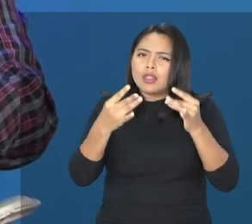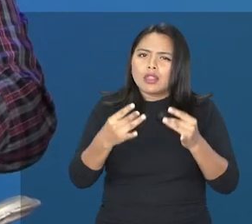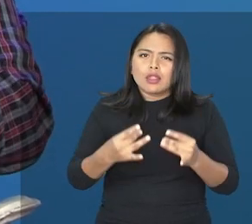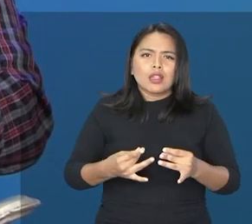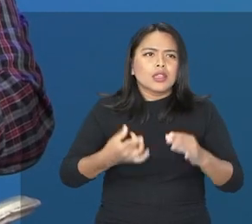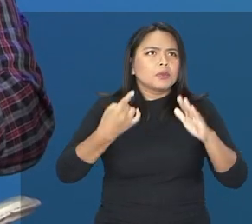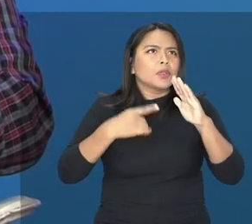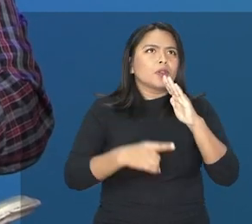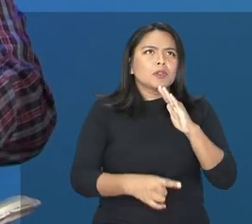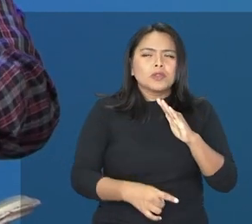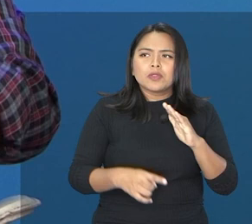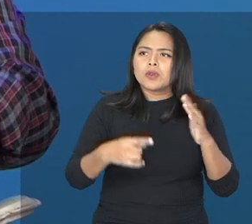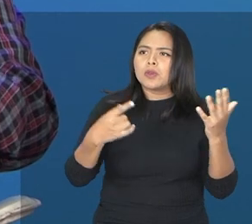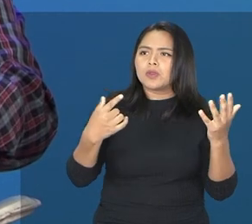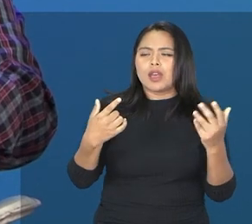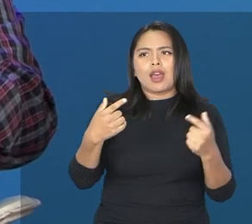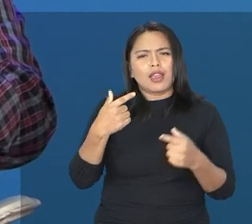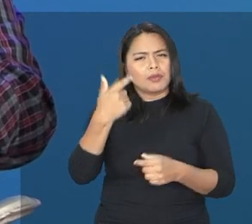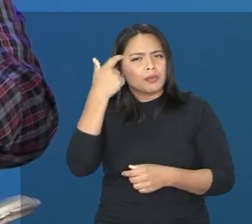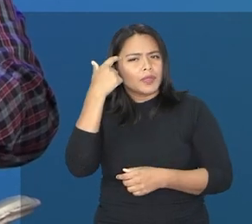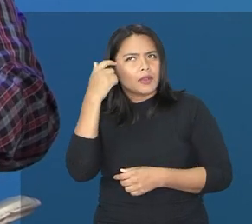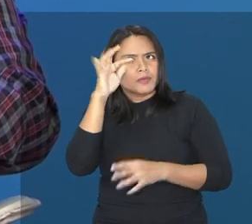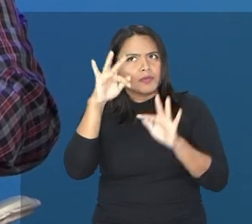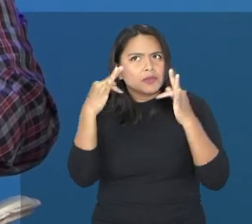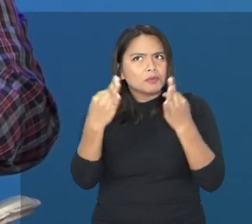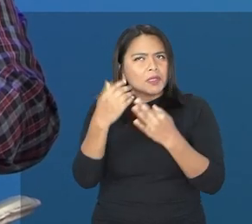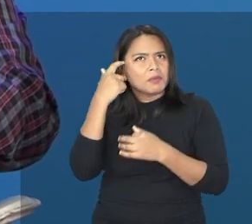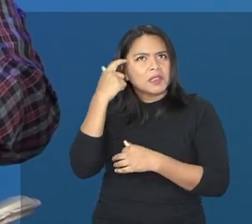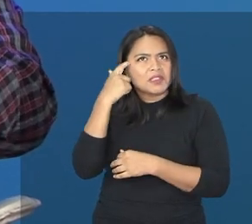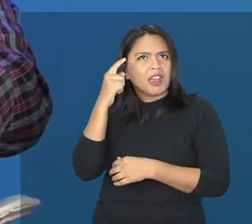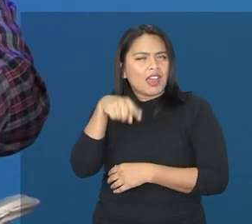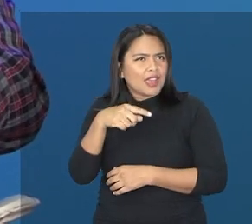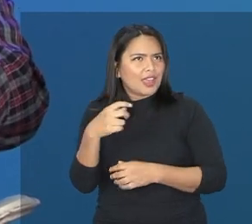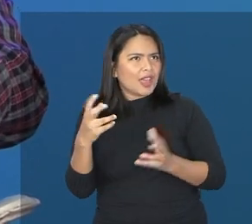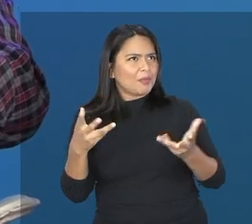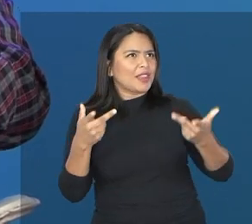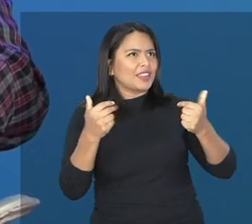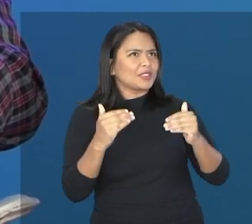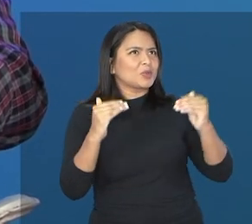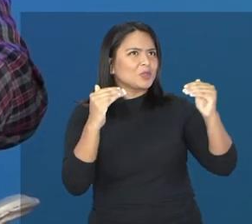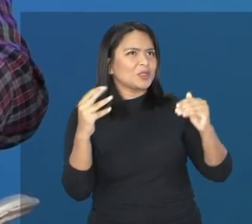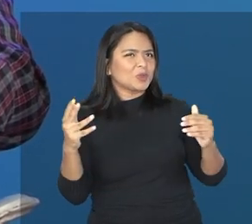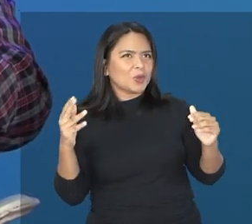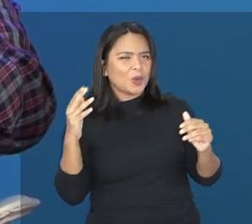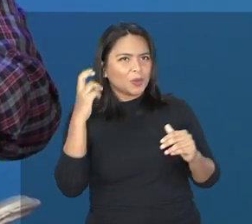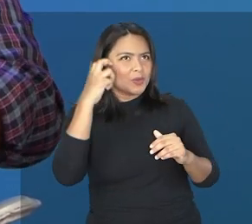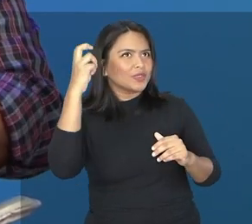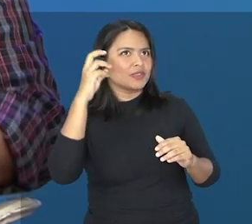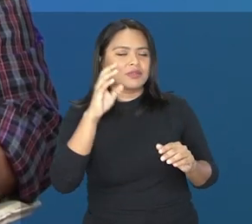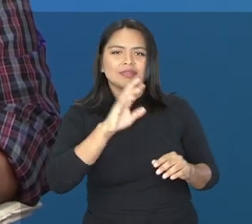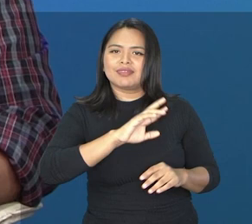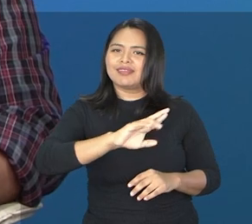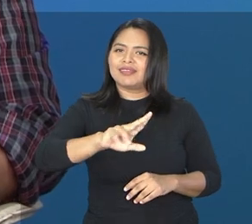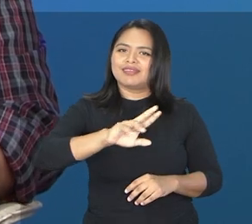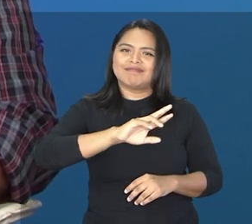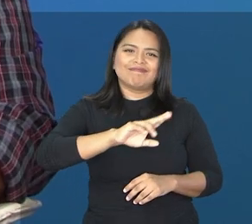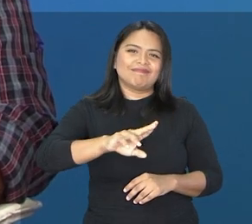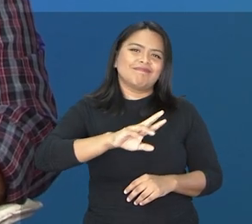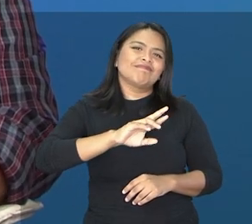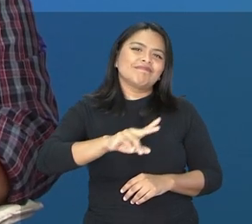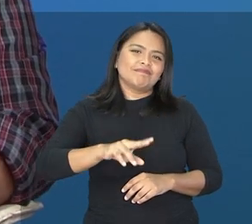peritos naquilo e julgam que aquilo seja uma alta habilidade. E não é. É um hiperfoco. E tem também